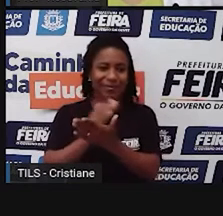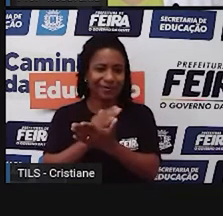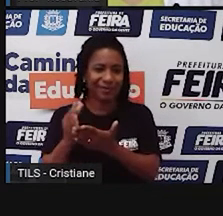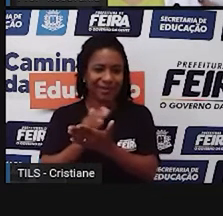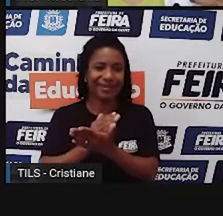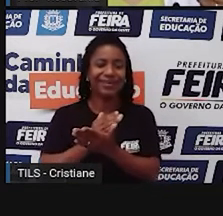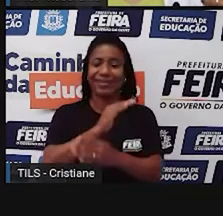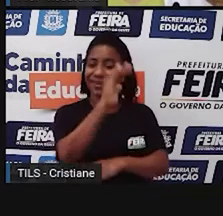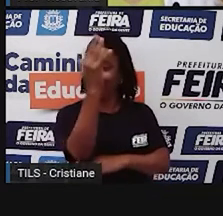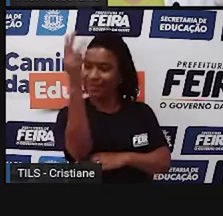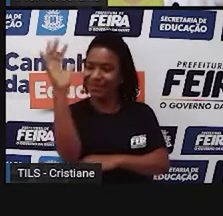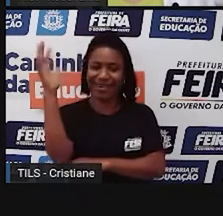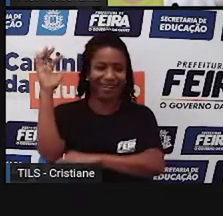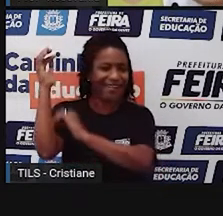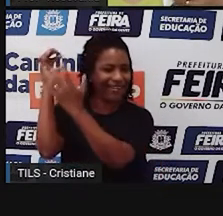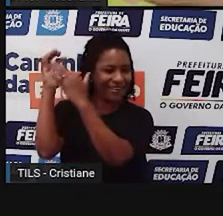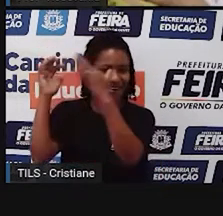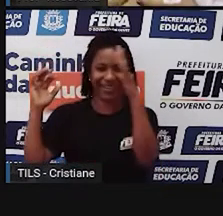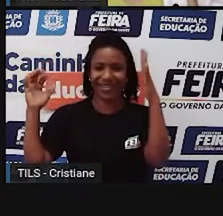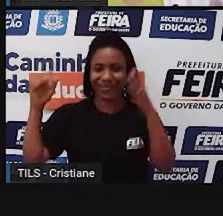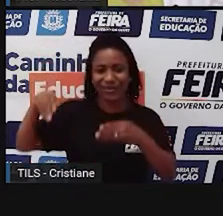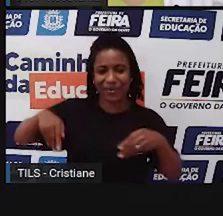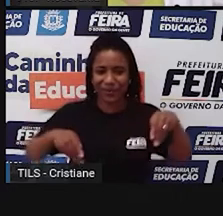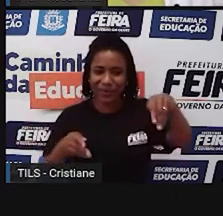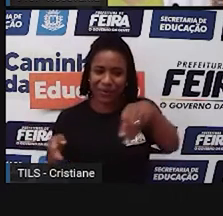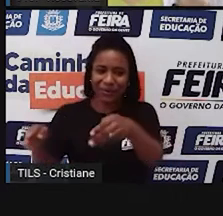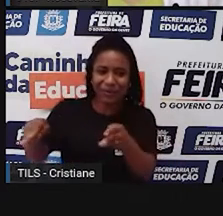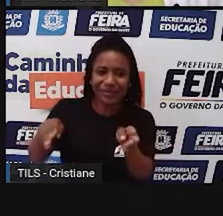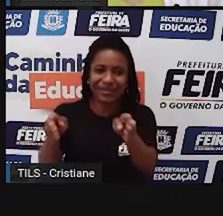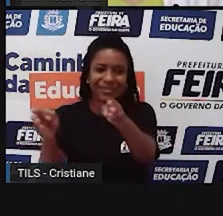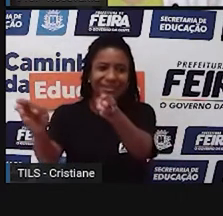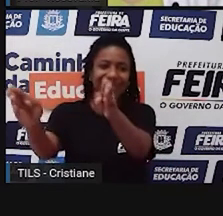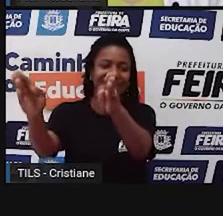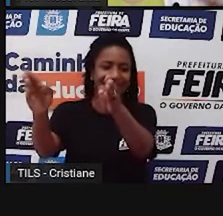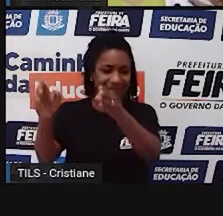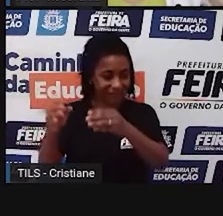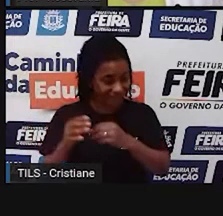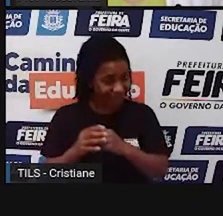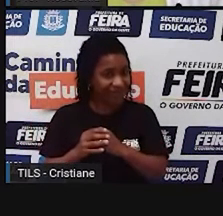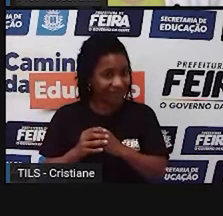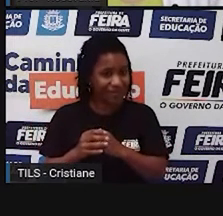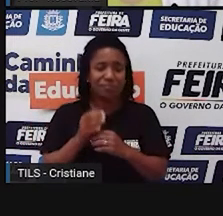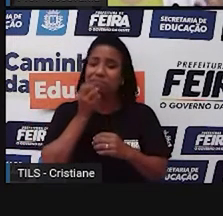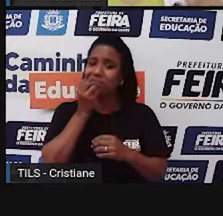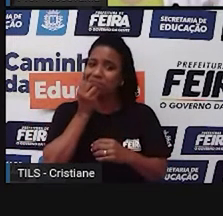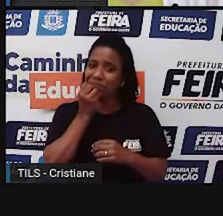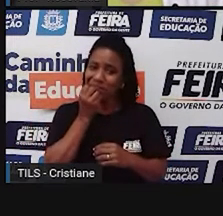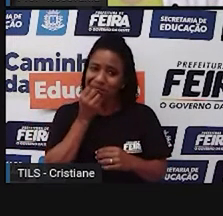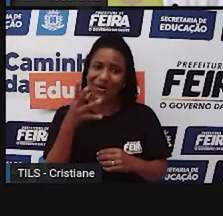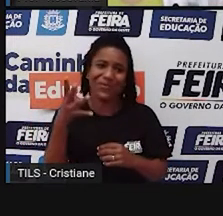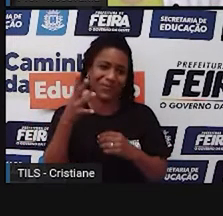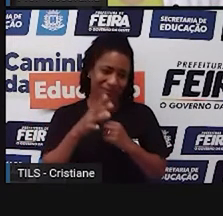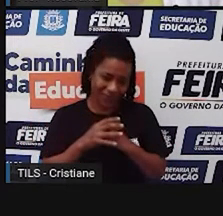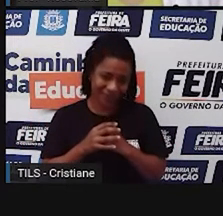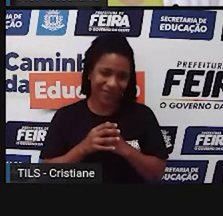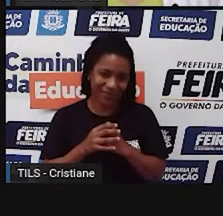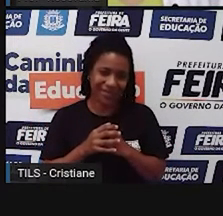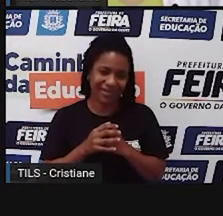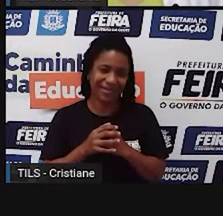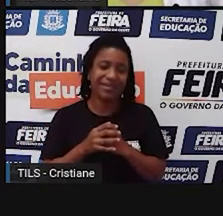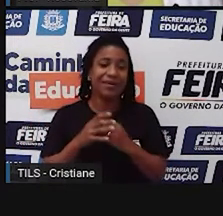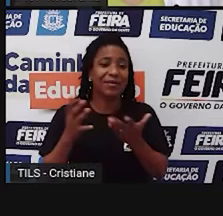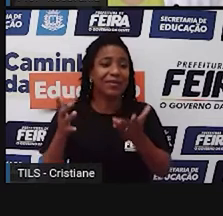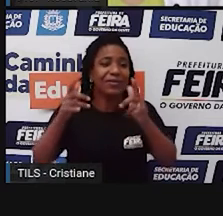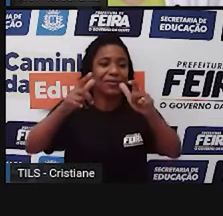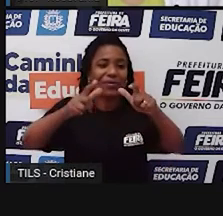mais árvores, né, que tem uma certa infraestrutura, tem também uma qualidade de vida diferente daquele ali